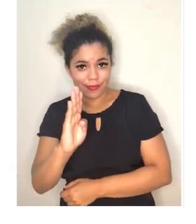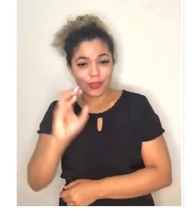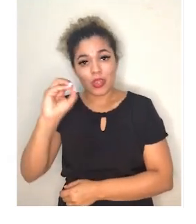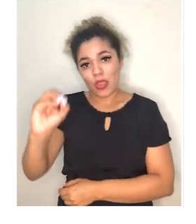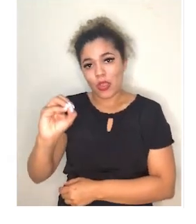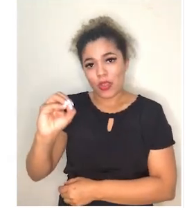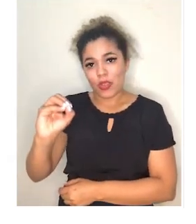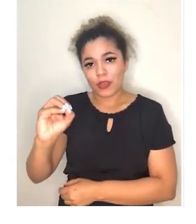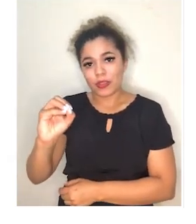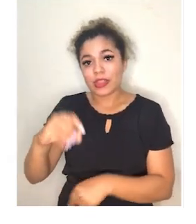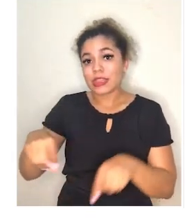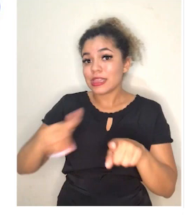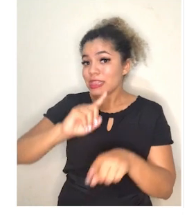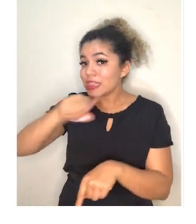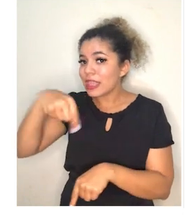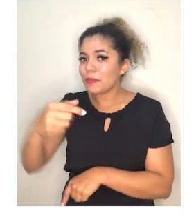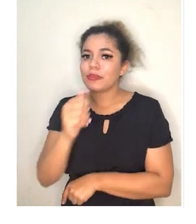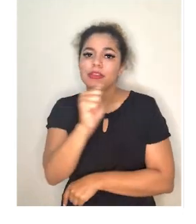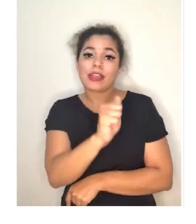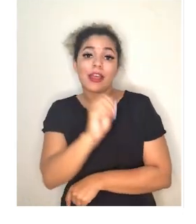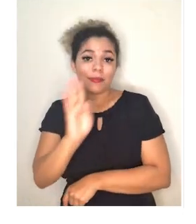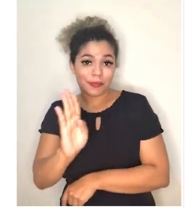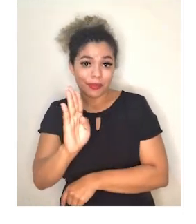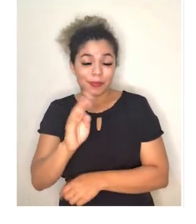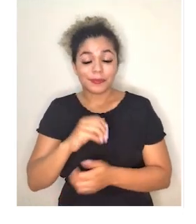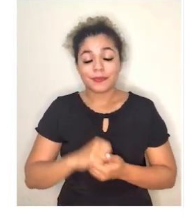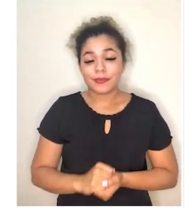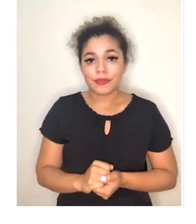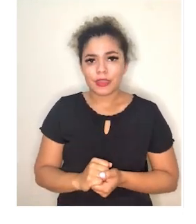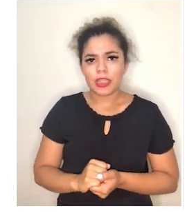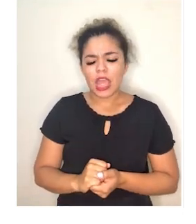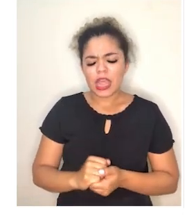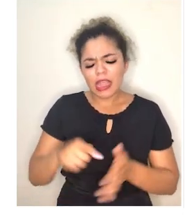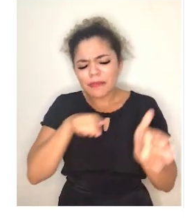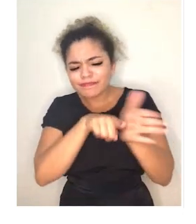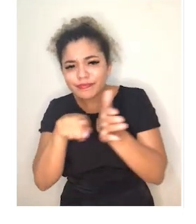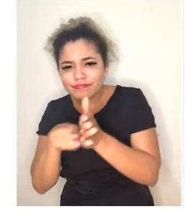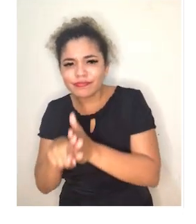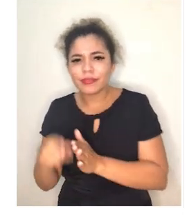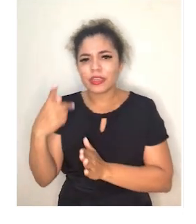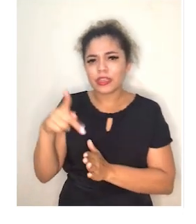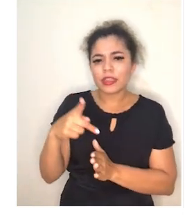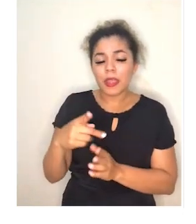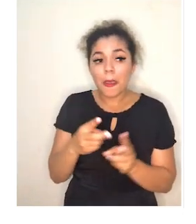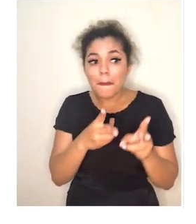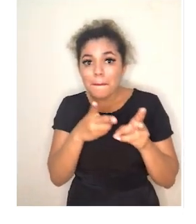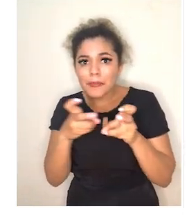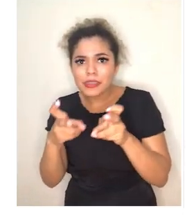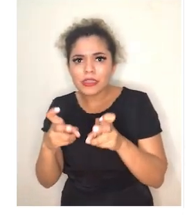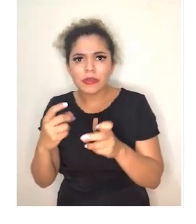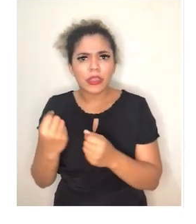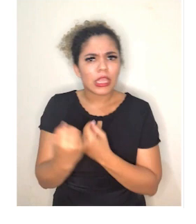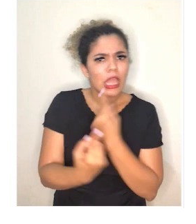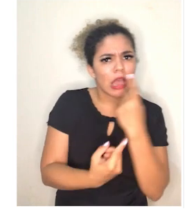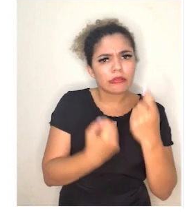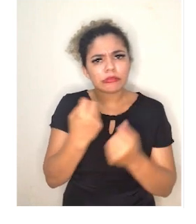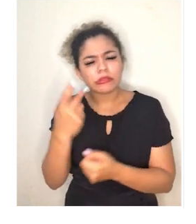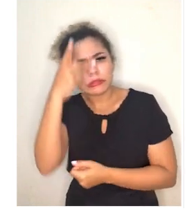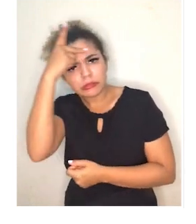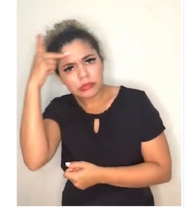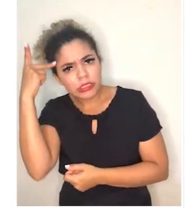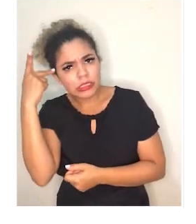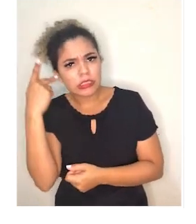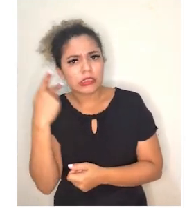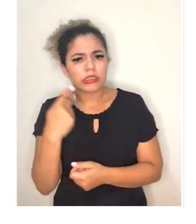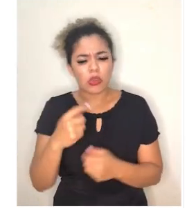e, posteriormente, AB. Durante as pesquisas, Karl percebeu que alguns tipos sanguíneos, quando